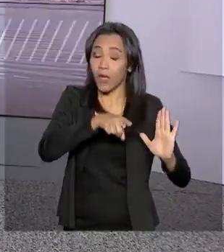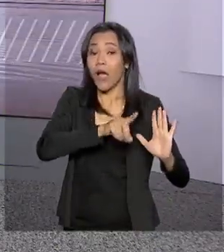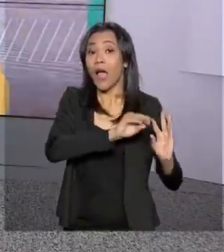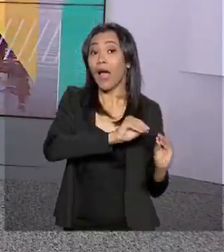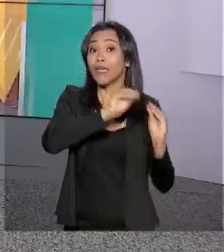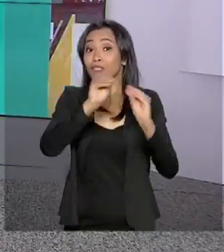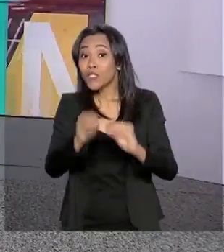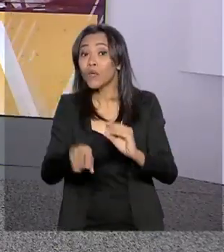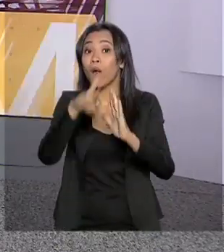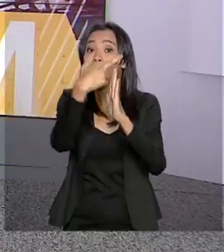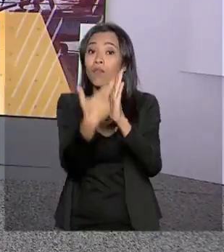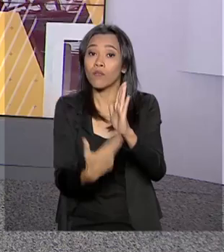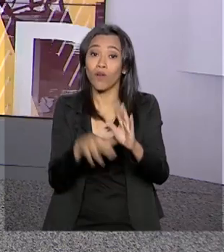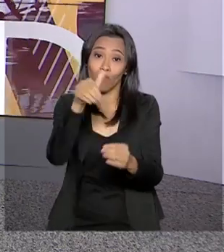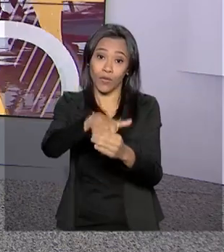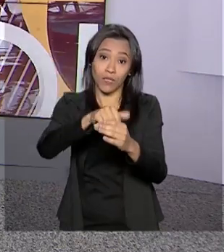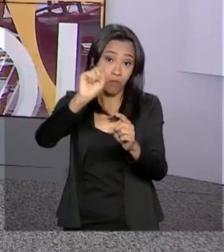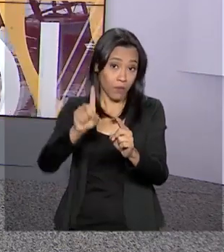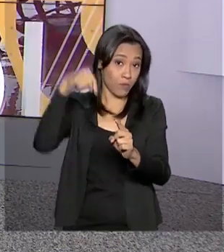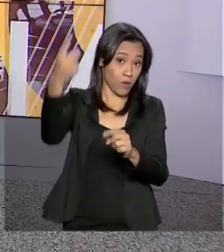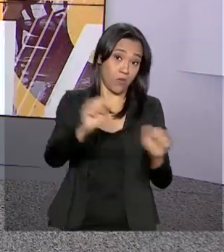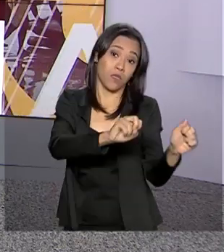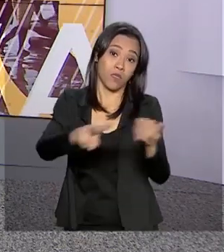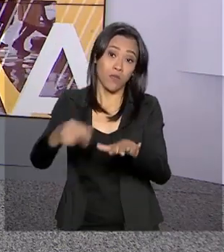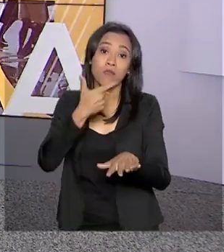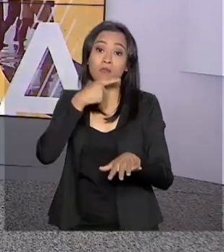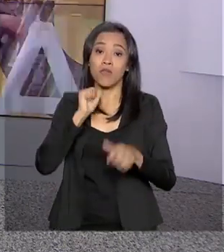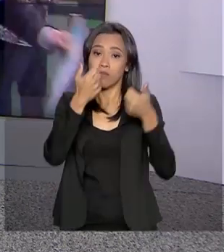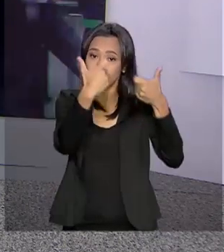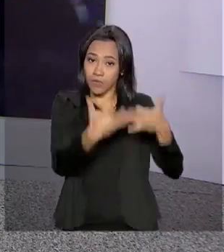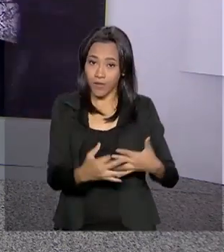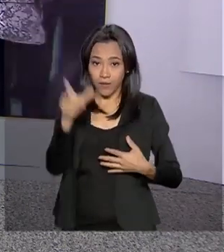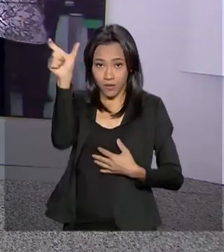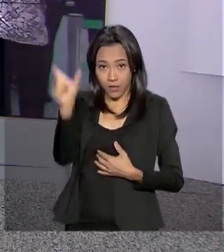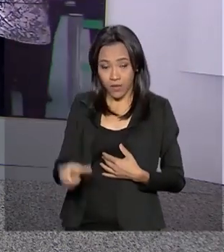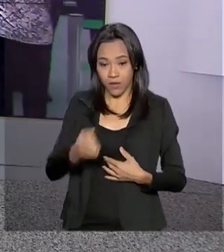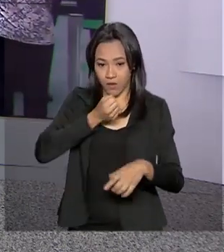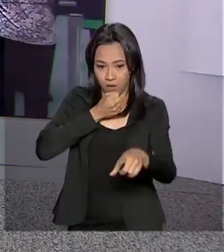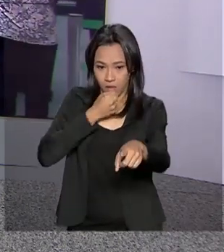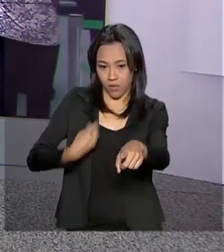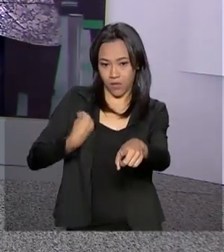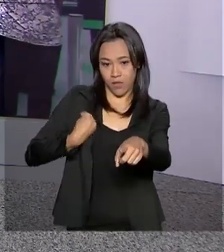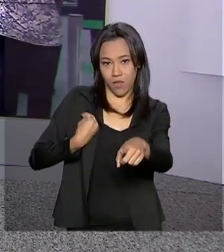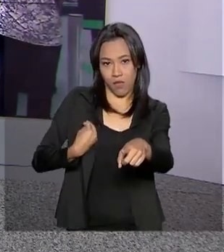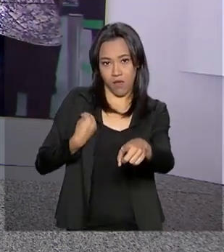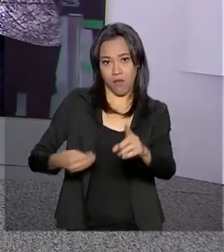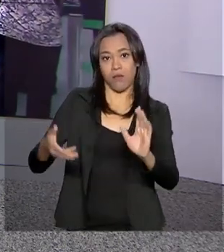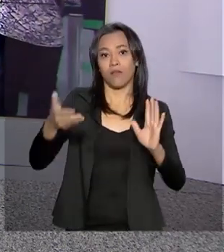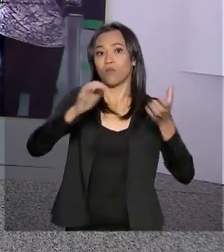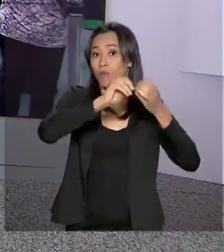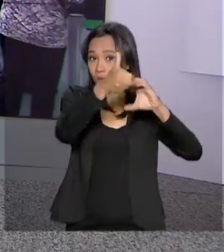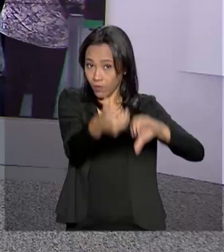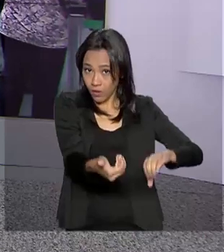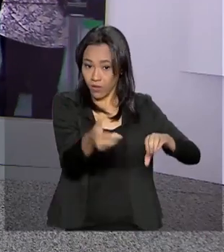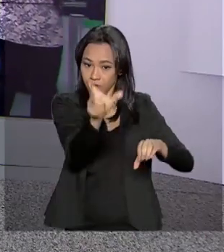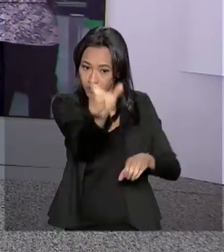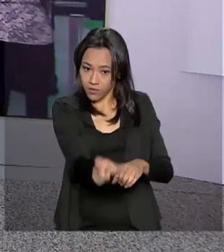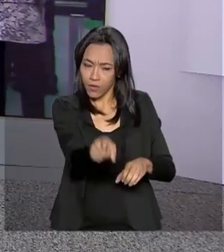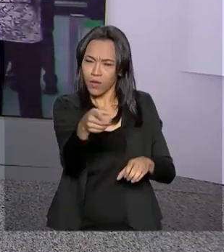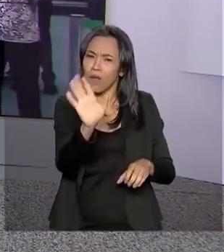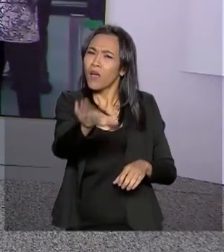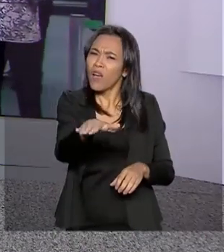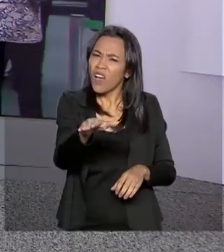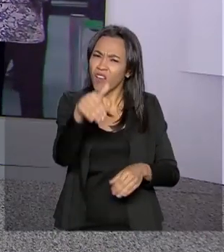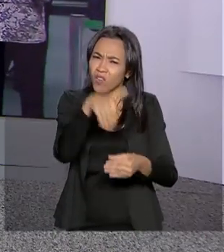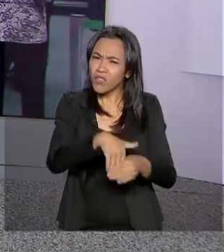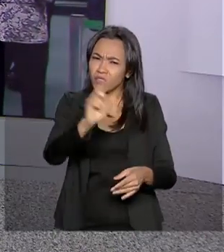do relatório para a semana que vem. Quem conta pra gente é a repórter Selma Dias, que está lá no Congresso. Selma, a votação é